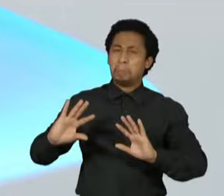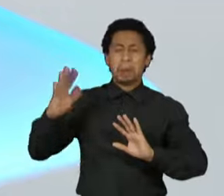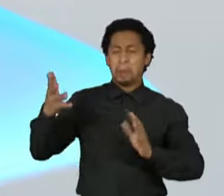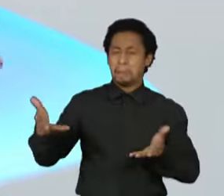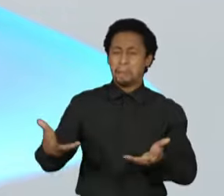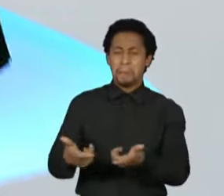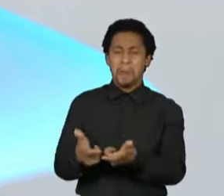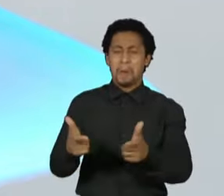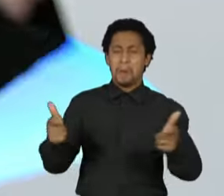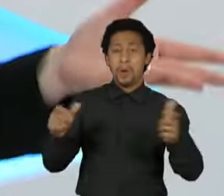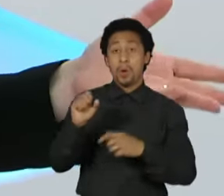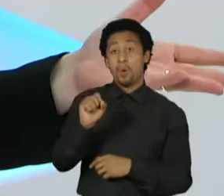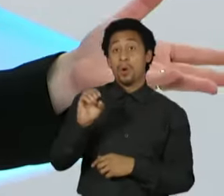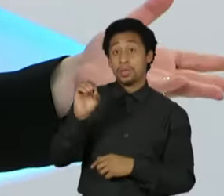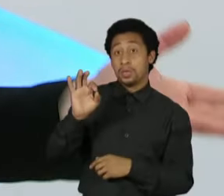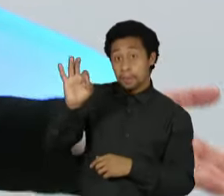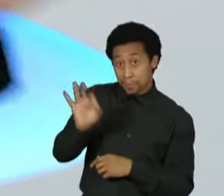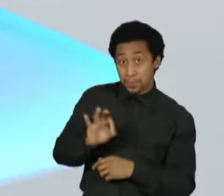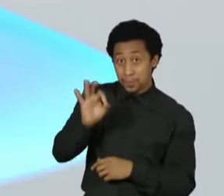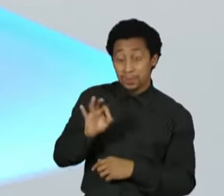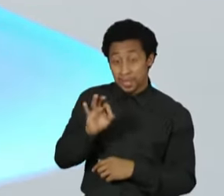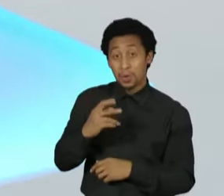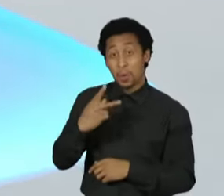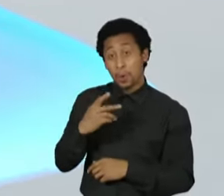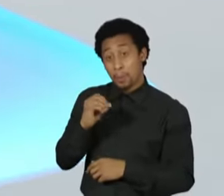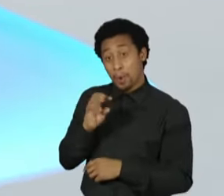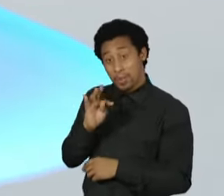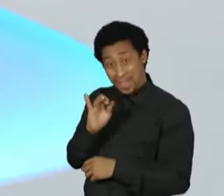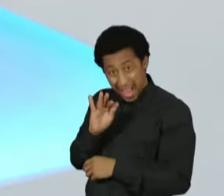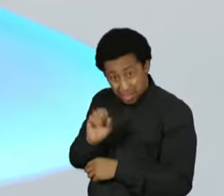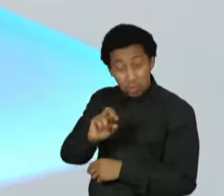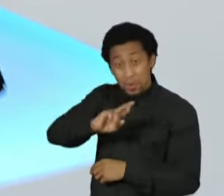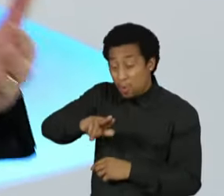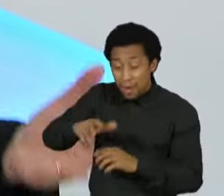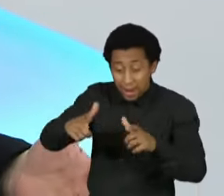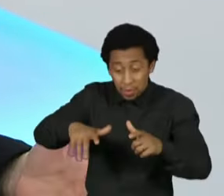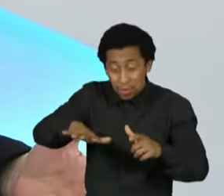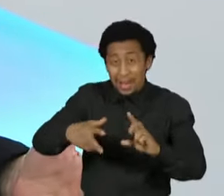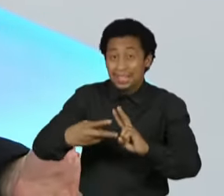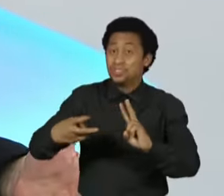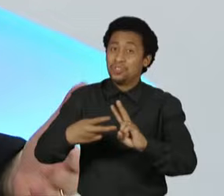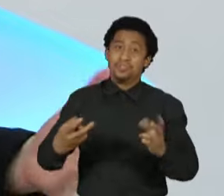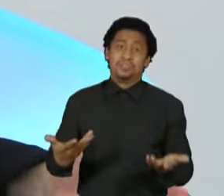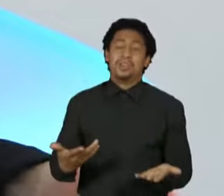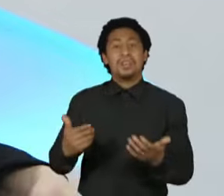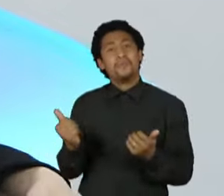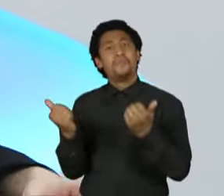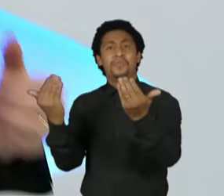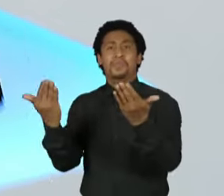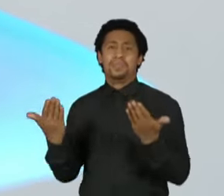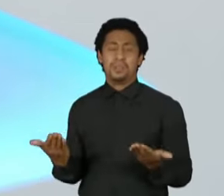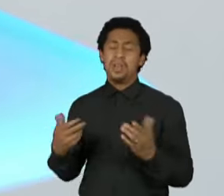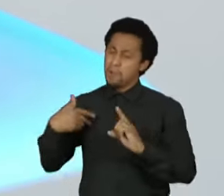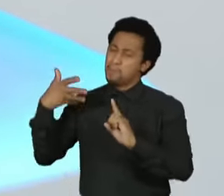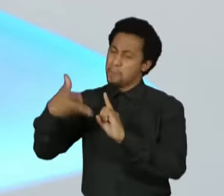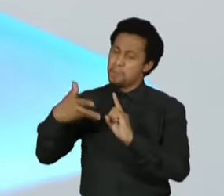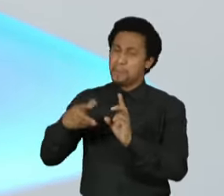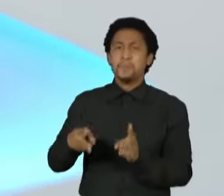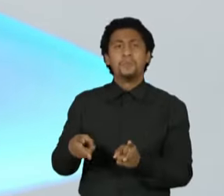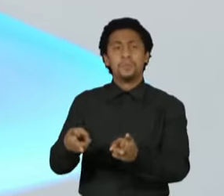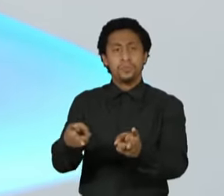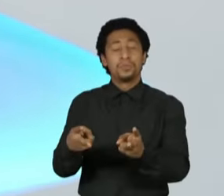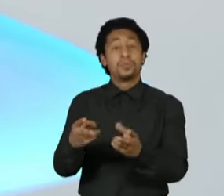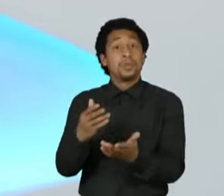80% do potássio no Brasil não está em áreas indígenas, está fora delas. Eu tenho sido uma voz constante em relação a isso, porque eu sei,